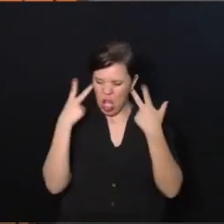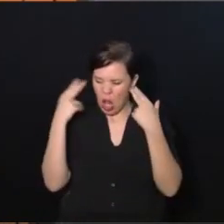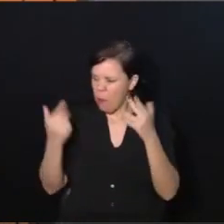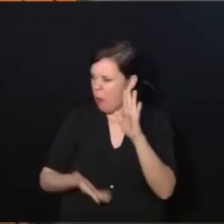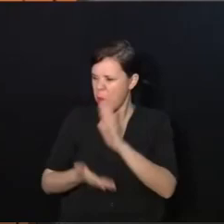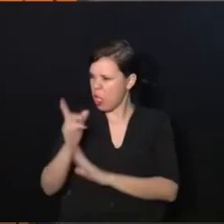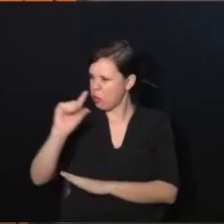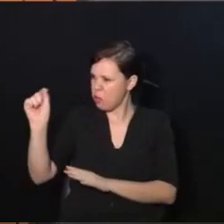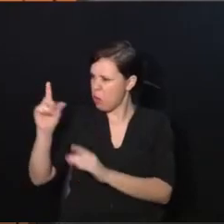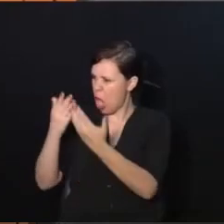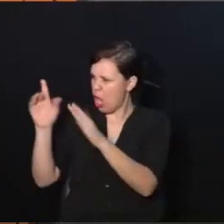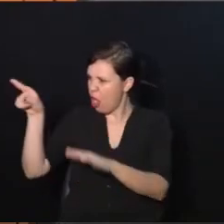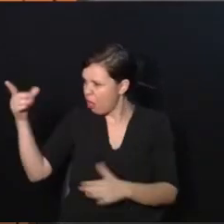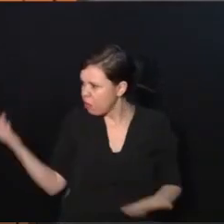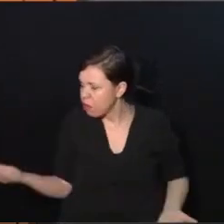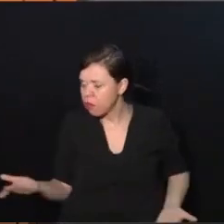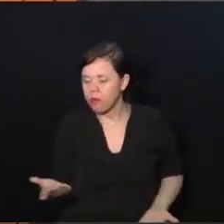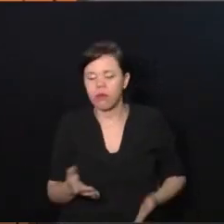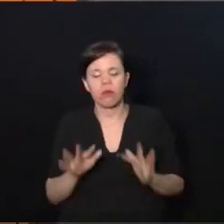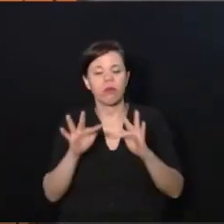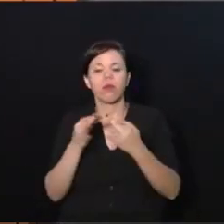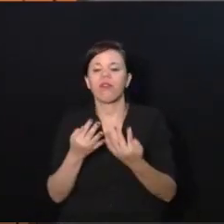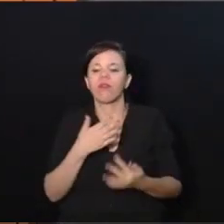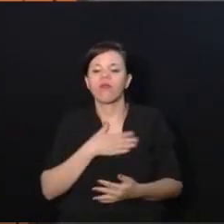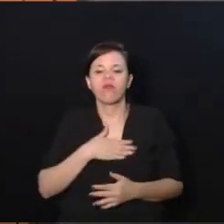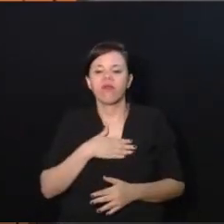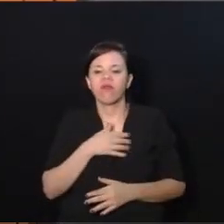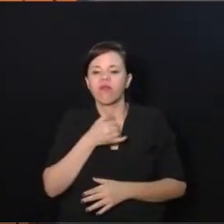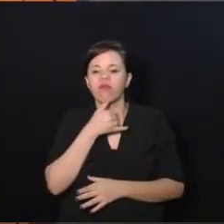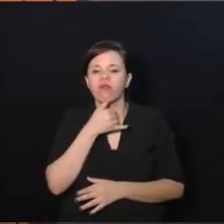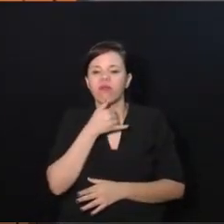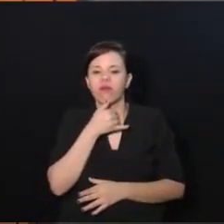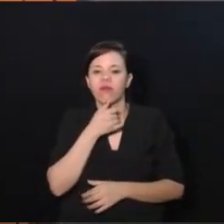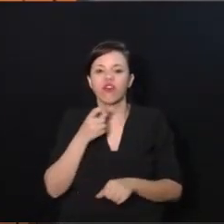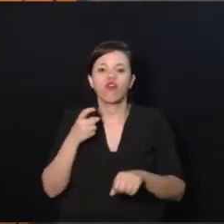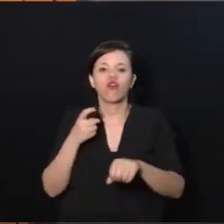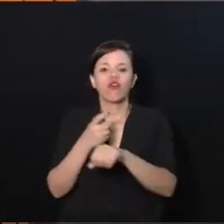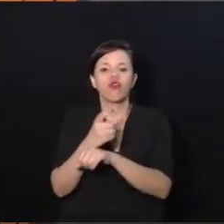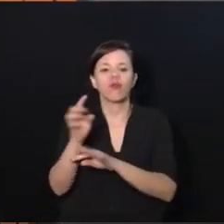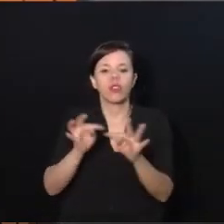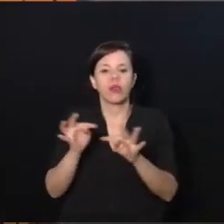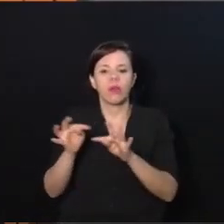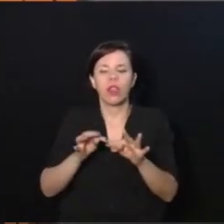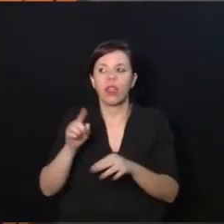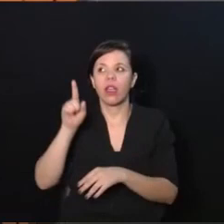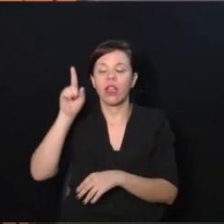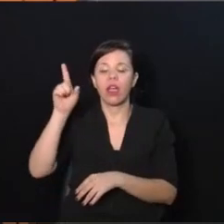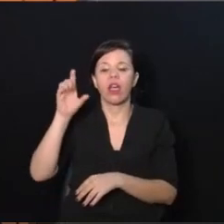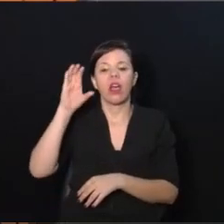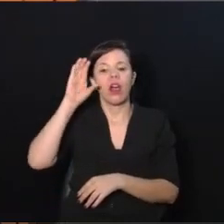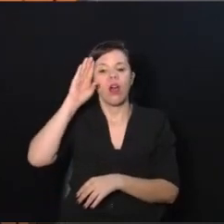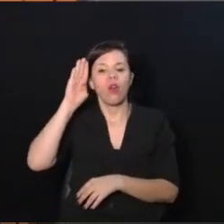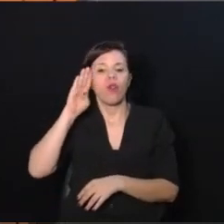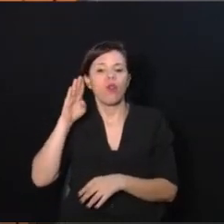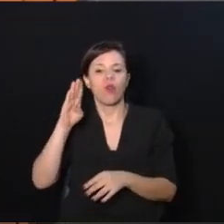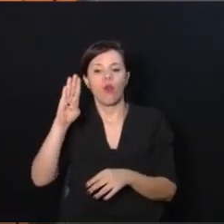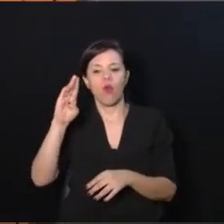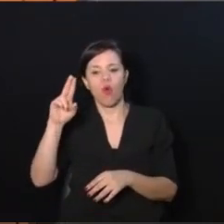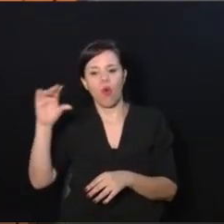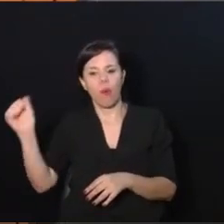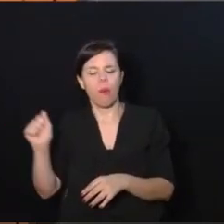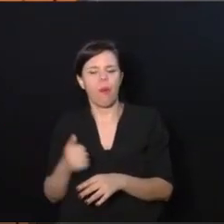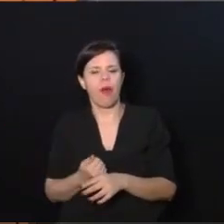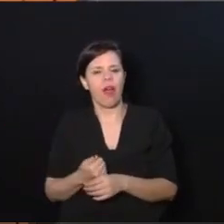E aí a gente, meus pais não satisfeitos, descobriram um tratamento em Cuba. E aí fizemos uma campanha